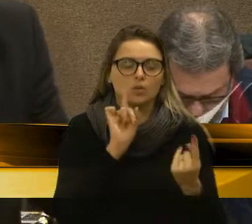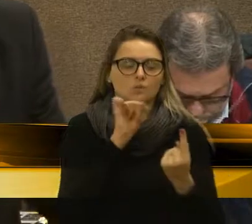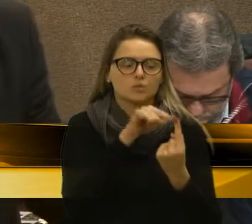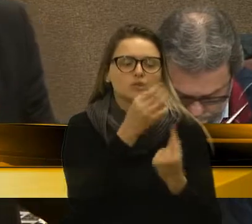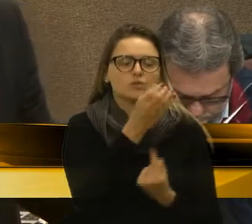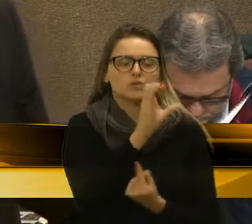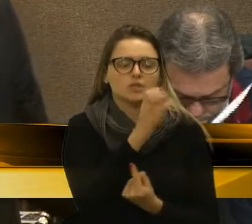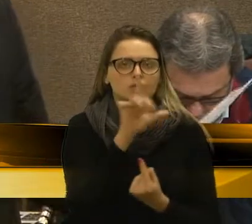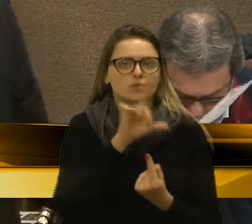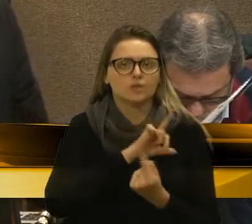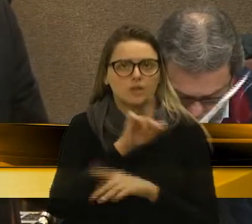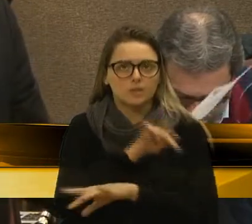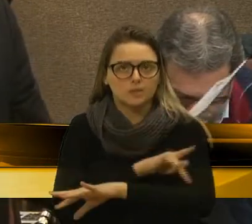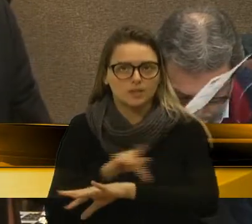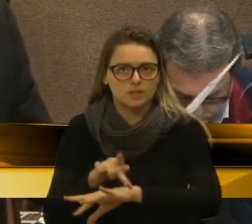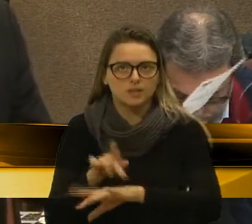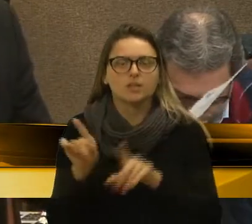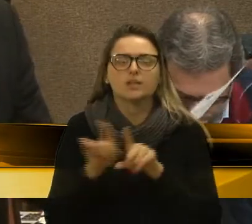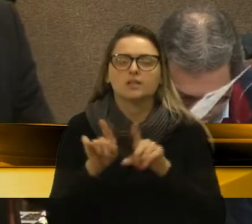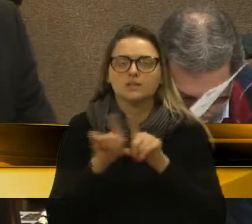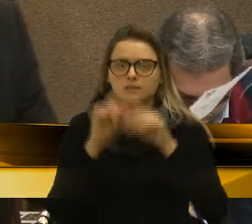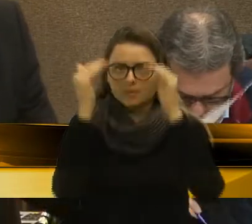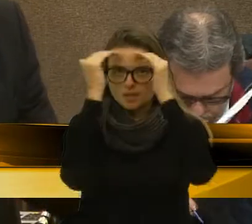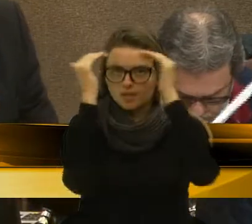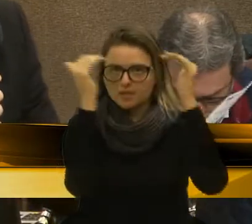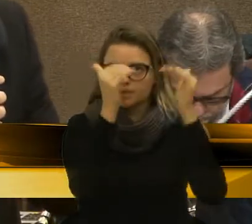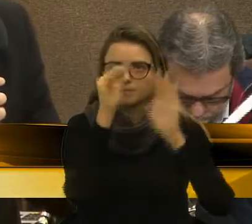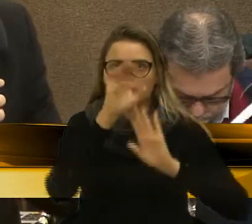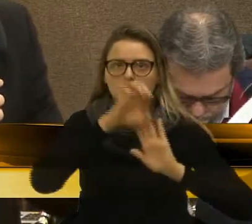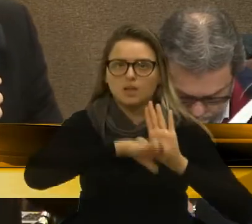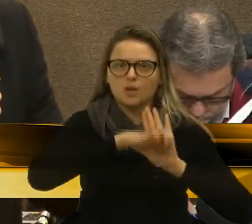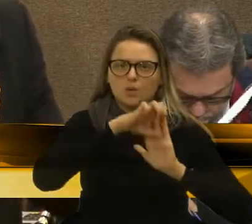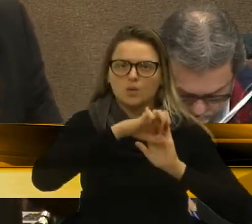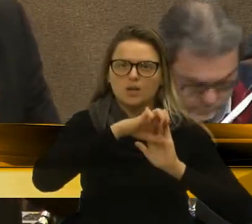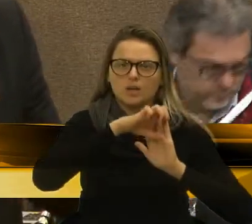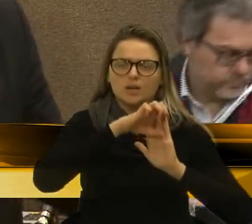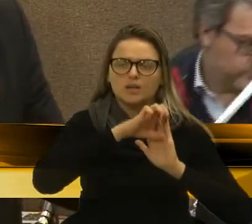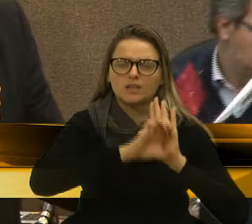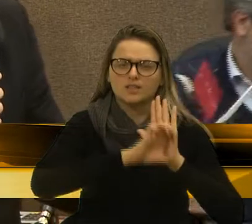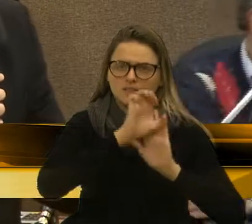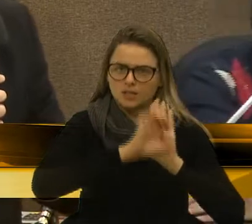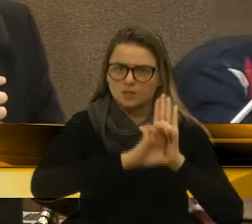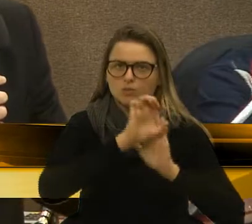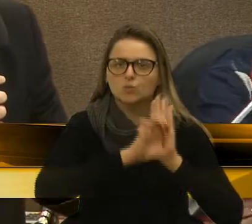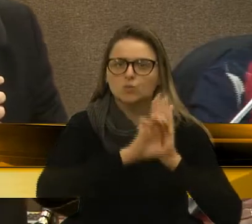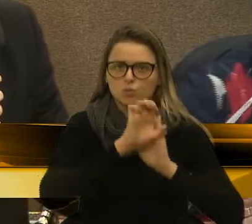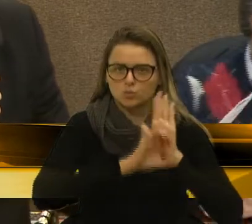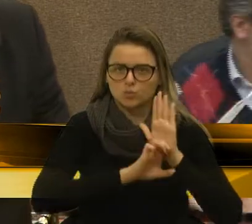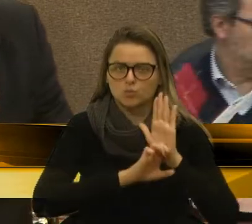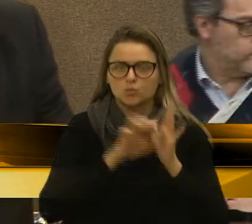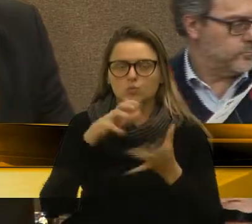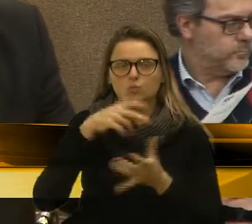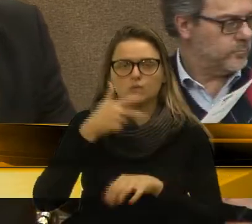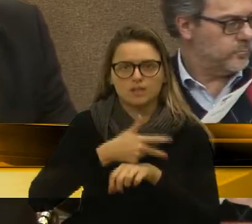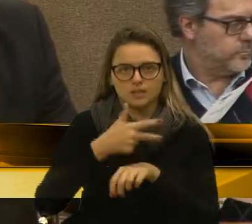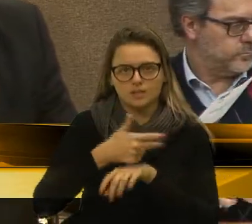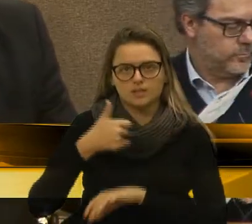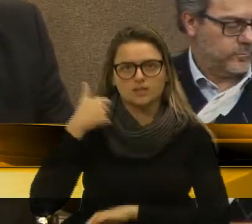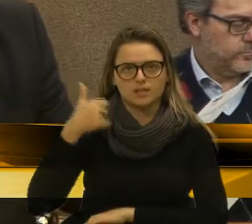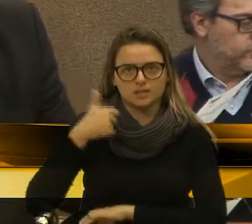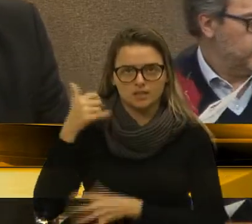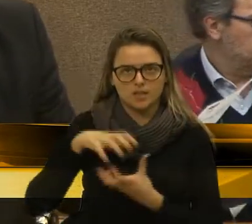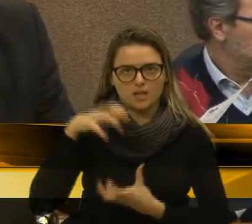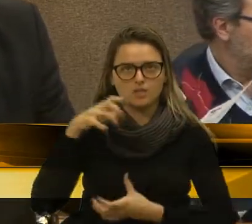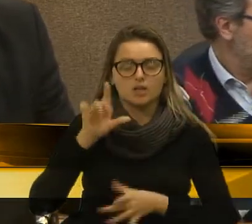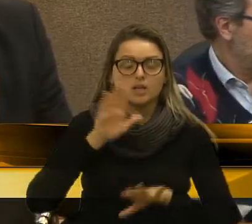pedagógica, preenche e respeita o estatuto do idoso e também tem relevância e fortalece a